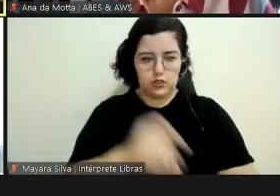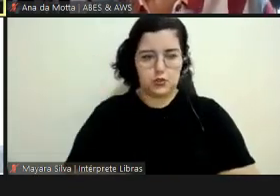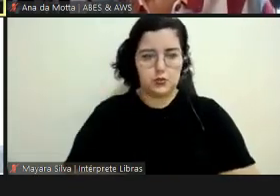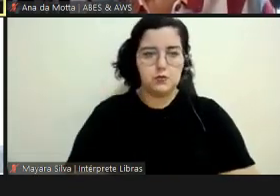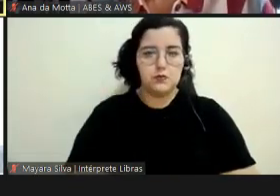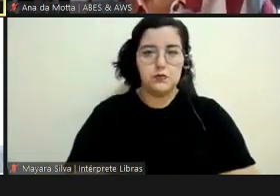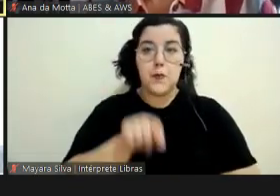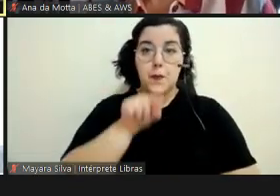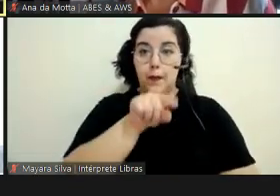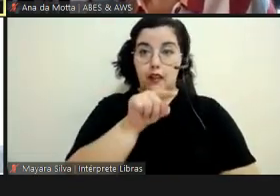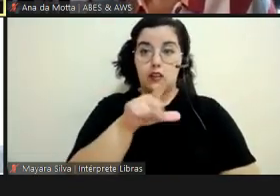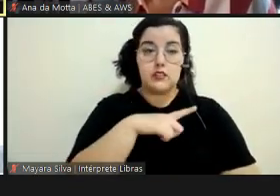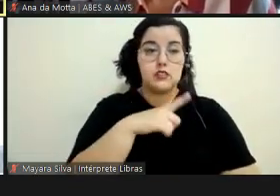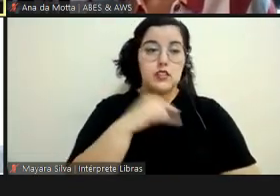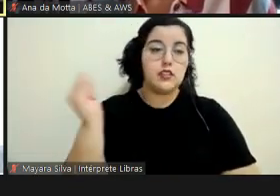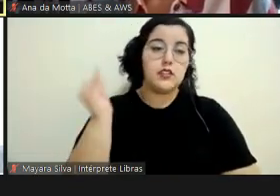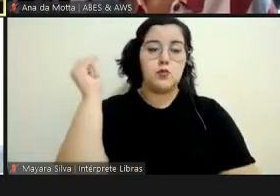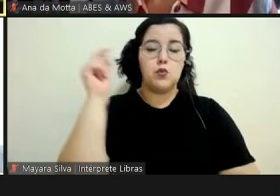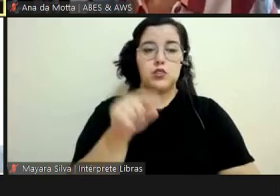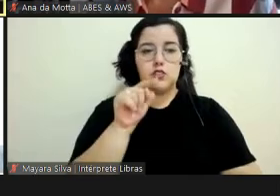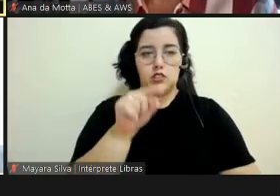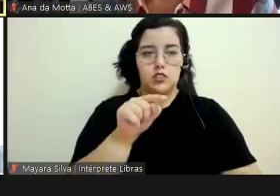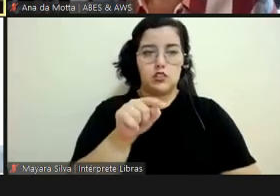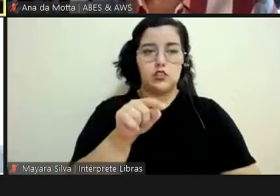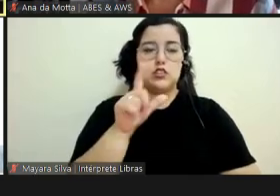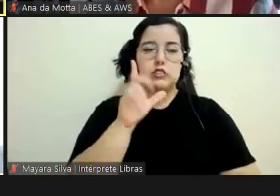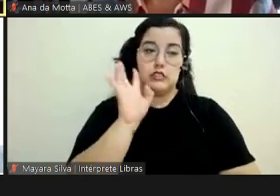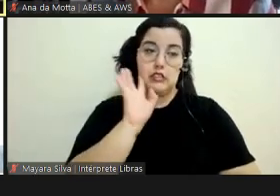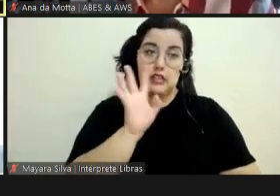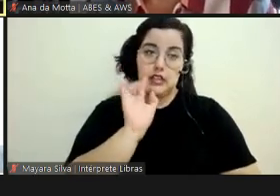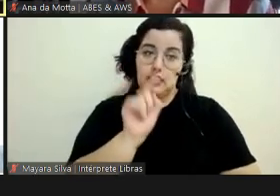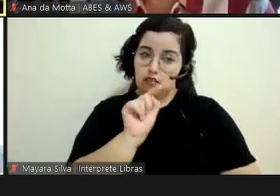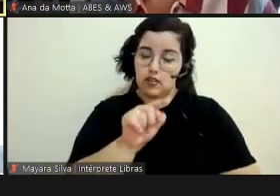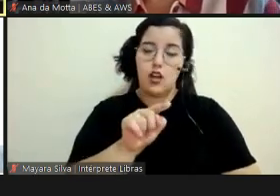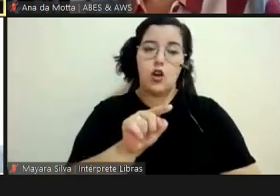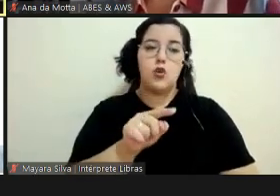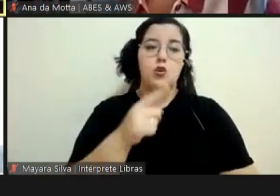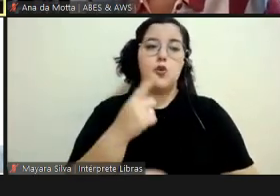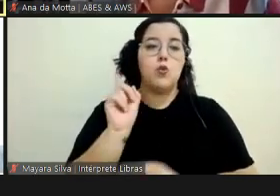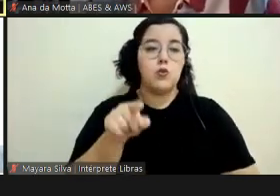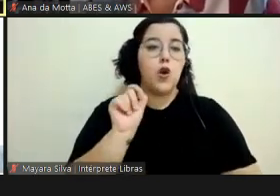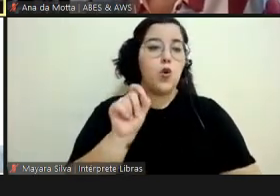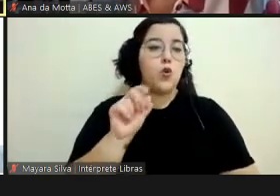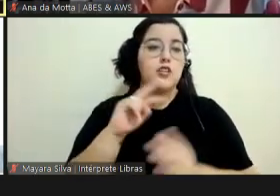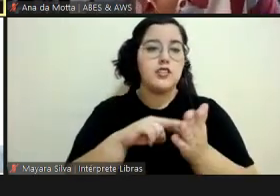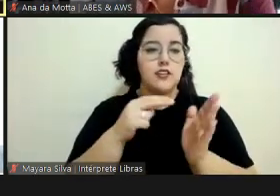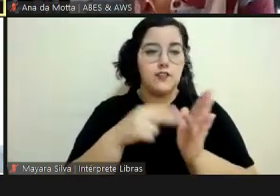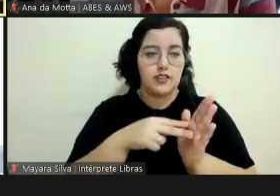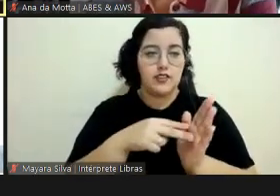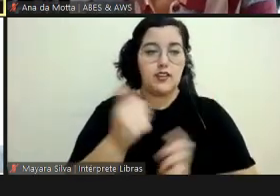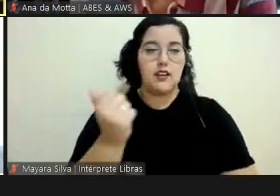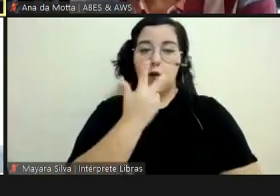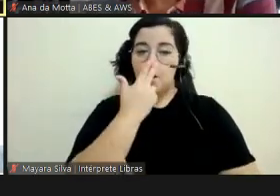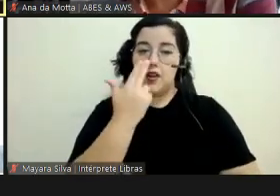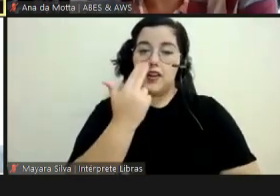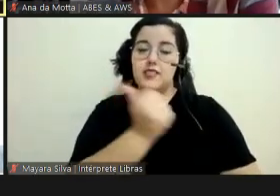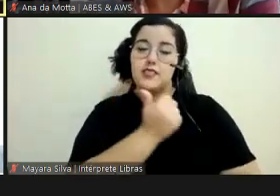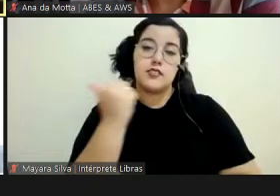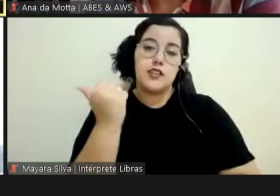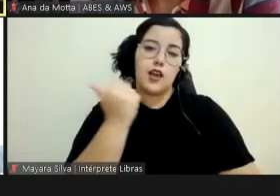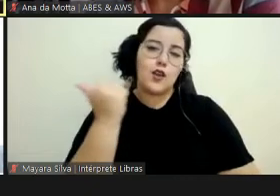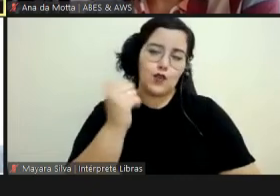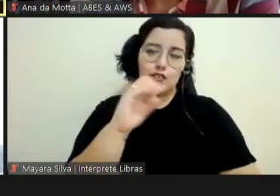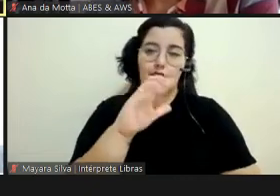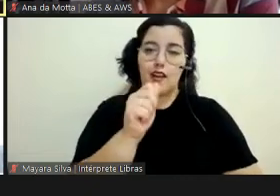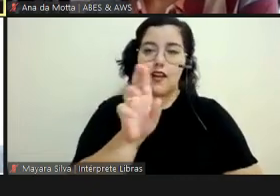Aqui tem uma coisa importante que eu acho muito legal falar com vocês, que é a história do carona. Quem nunca, né, entrou no órgão e falou